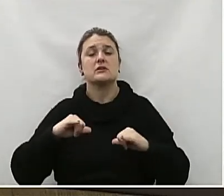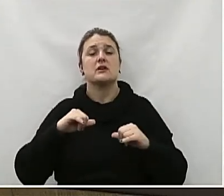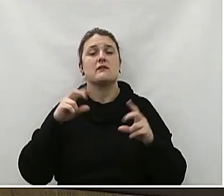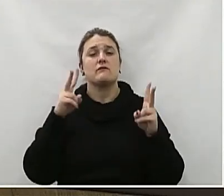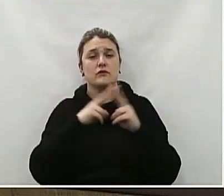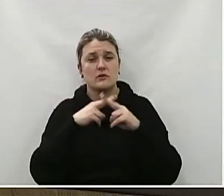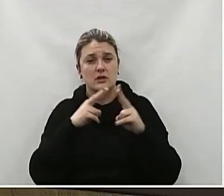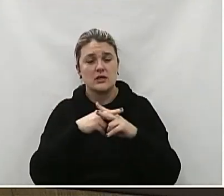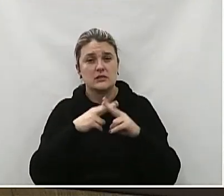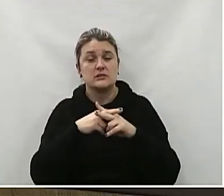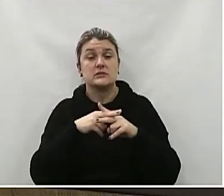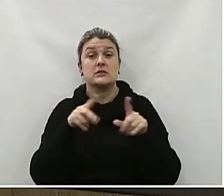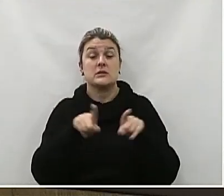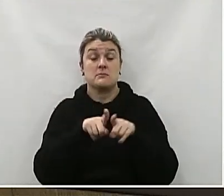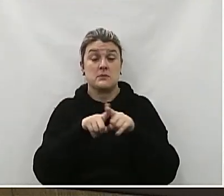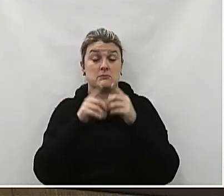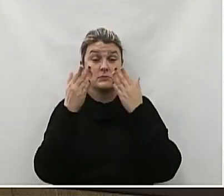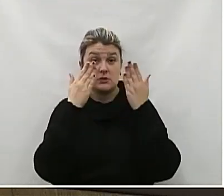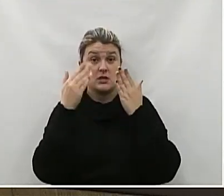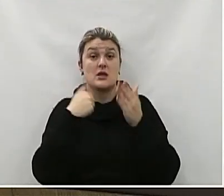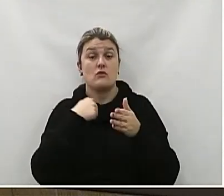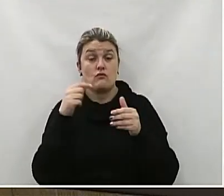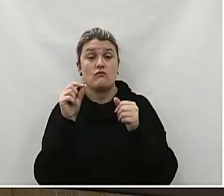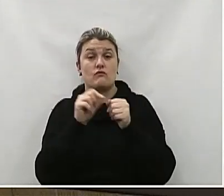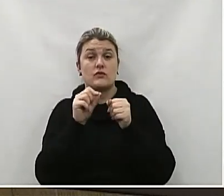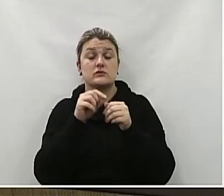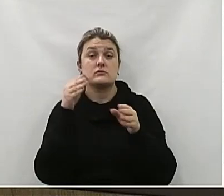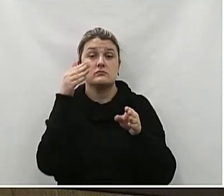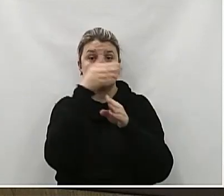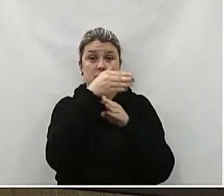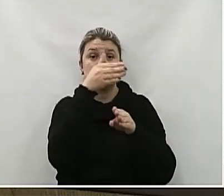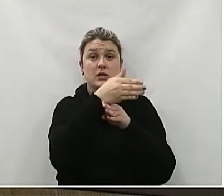Hoje eu estou fazendo tratamento no CAPES